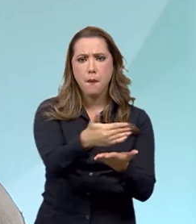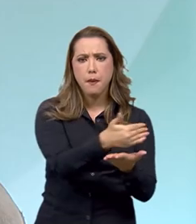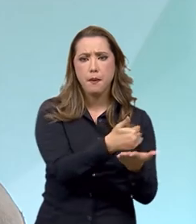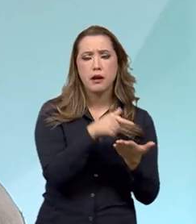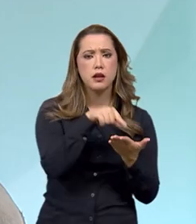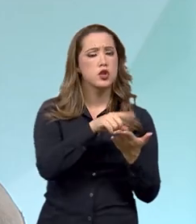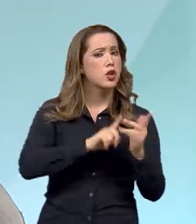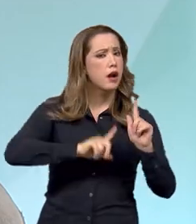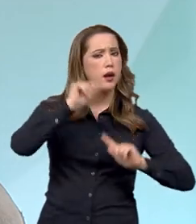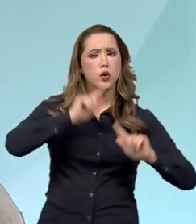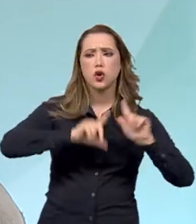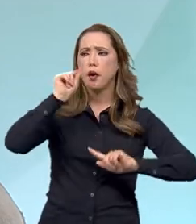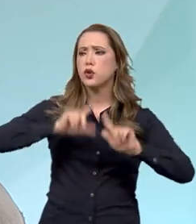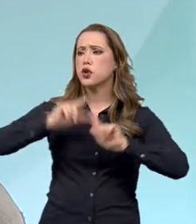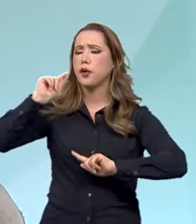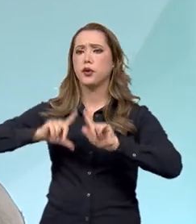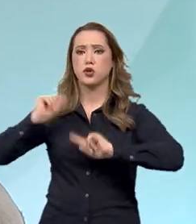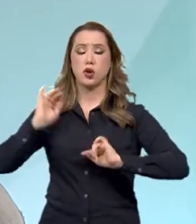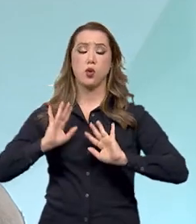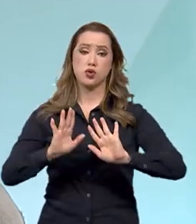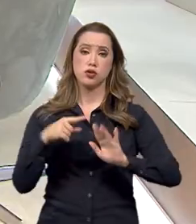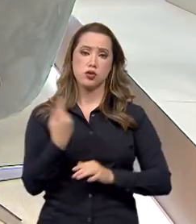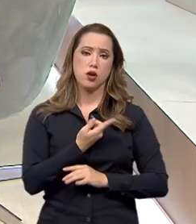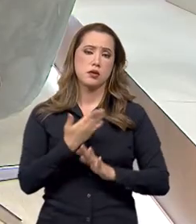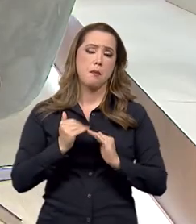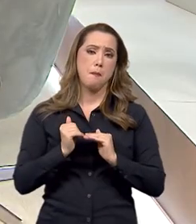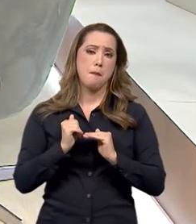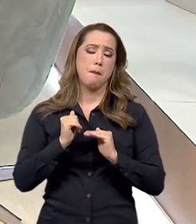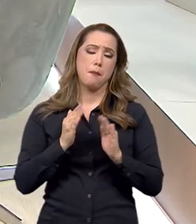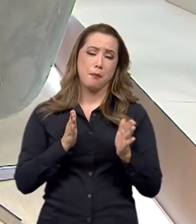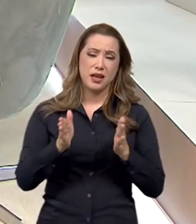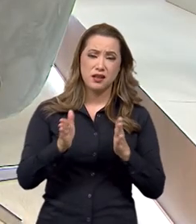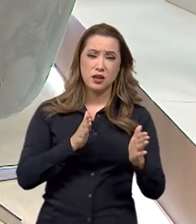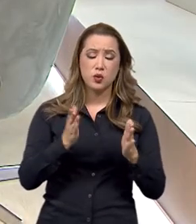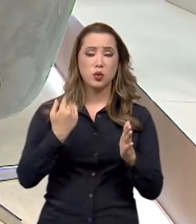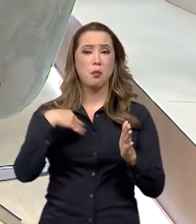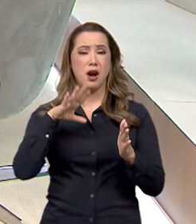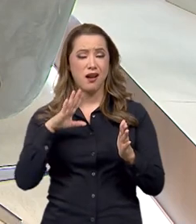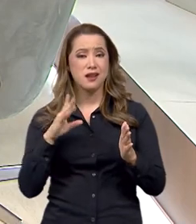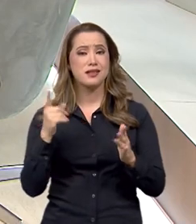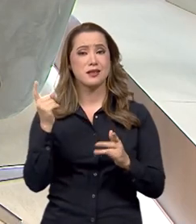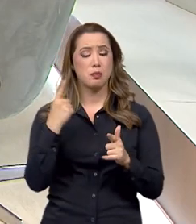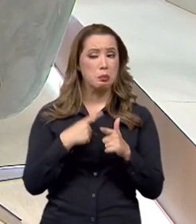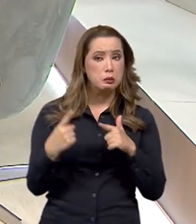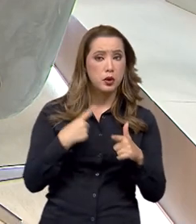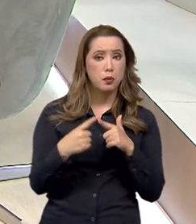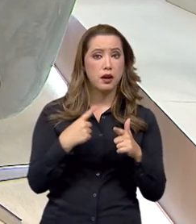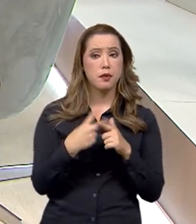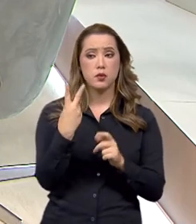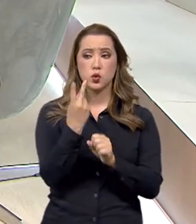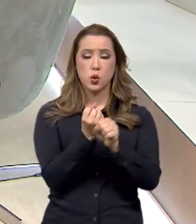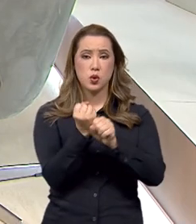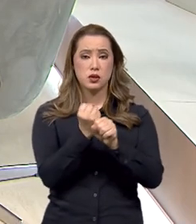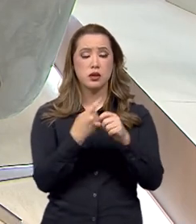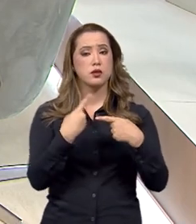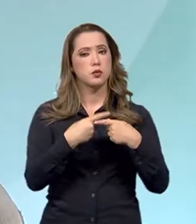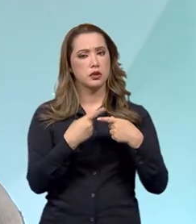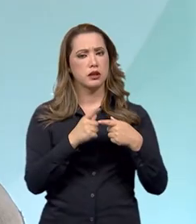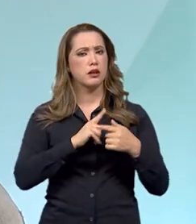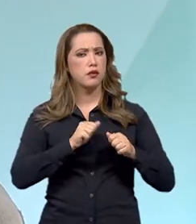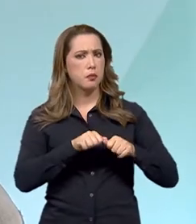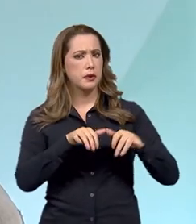arrecadação, ainda que tenhamos passado por um período mais grave nos últimos dois anos com a pandemia.